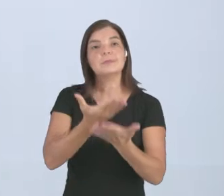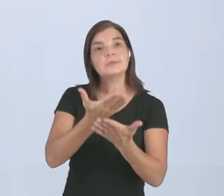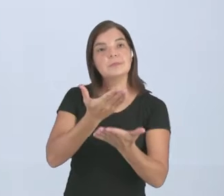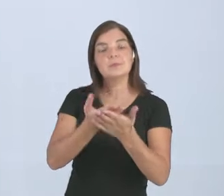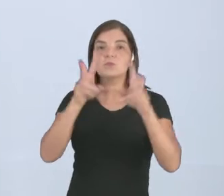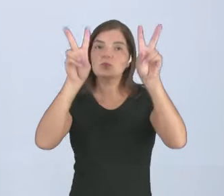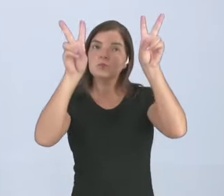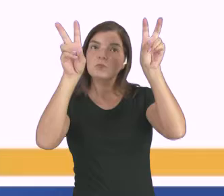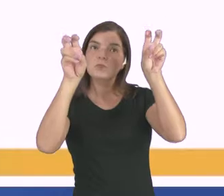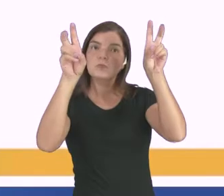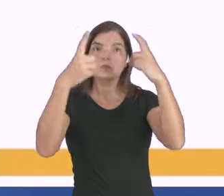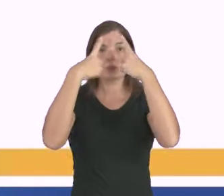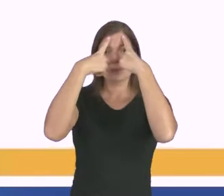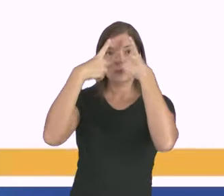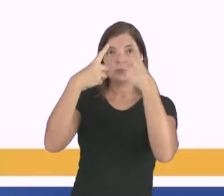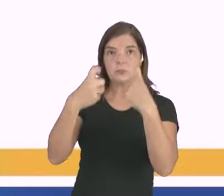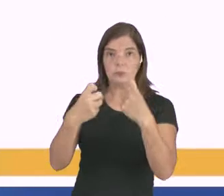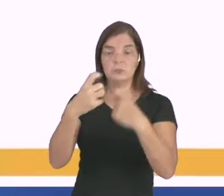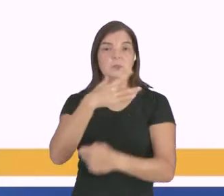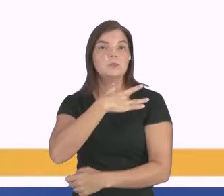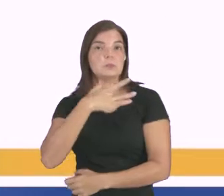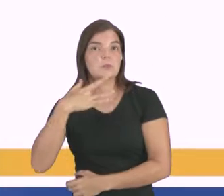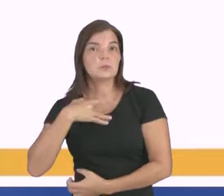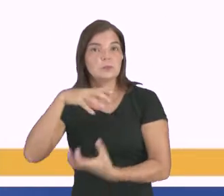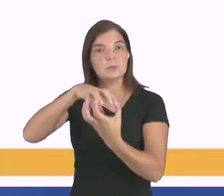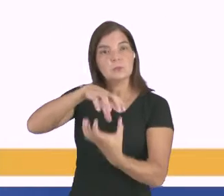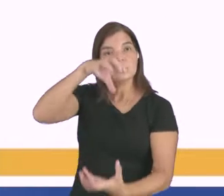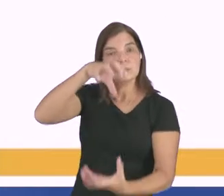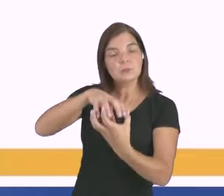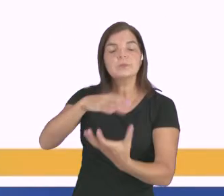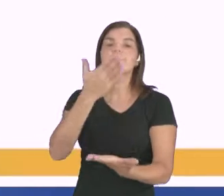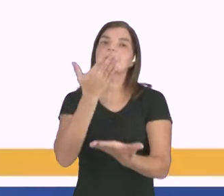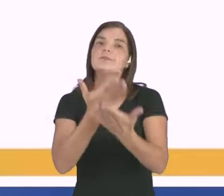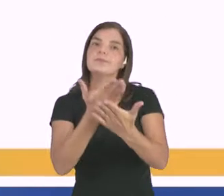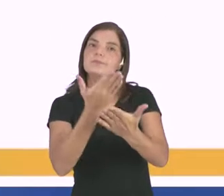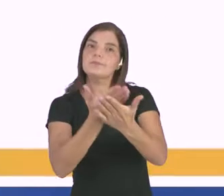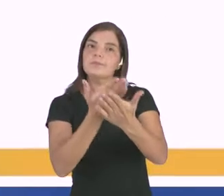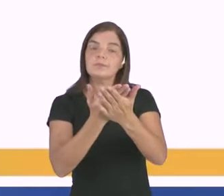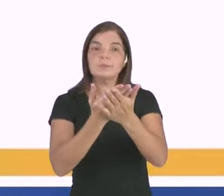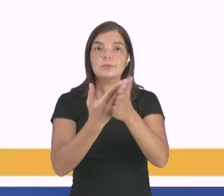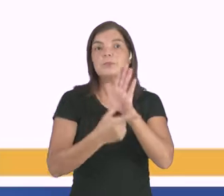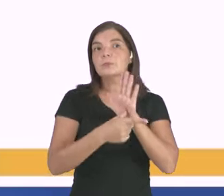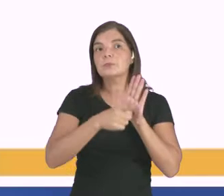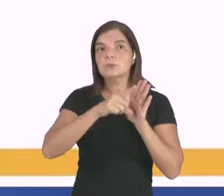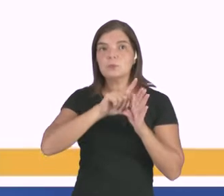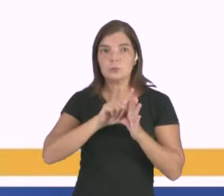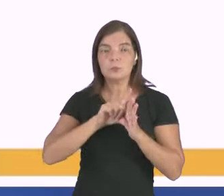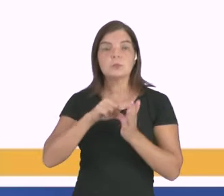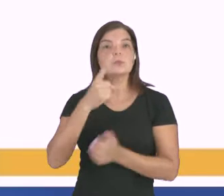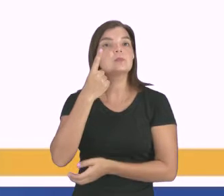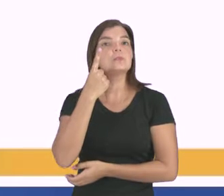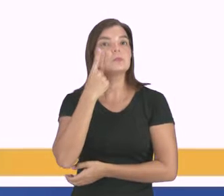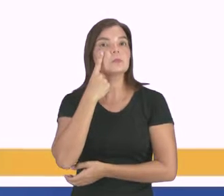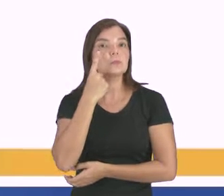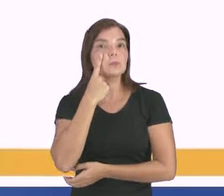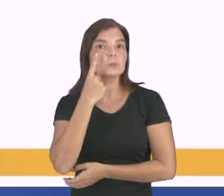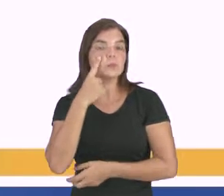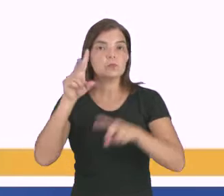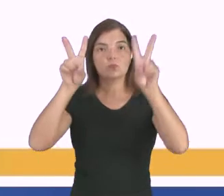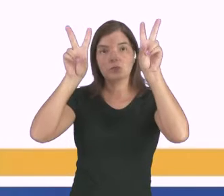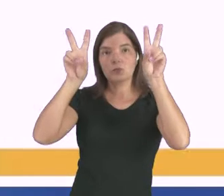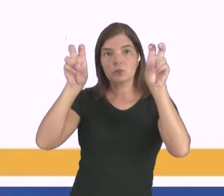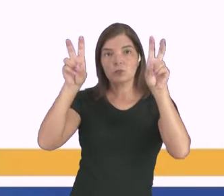o tema Agressão à Saúde do Idoso. Vimos que na aula passada, nas aulas anteriores, sobre